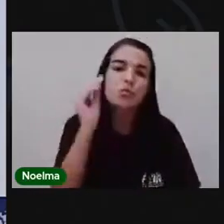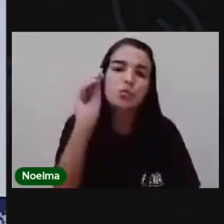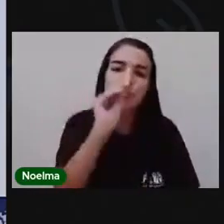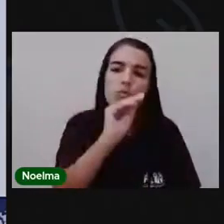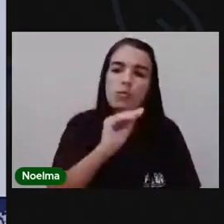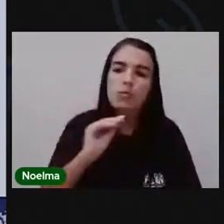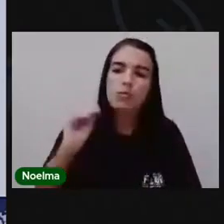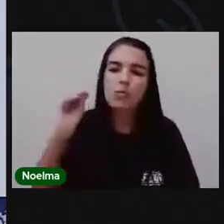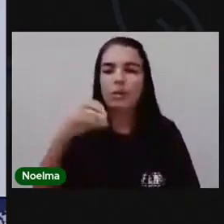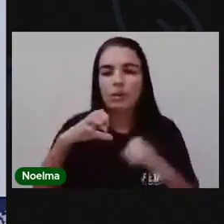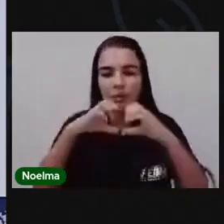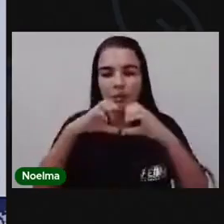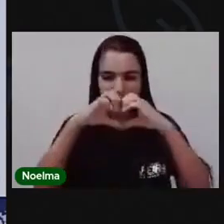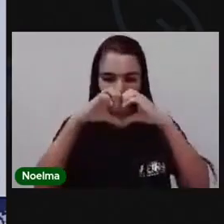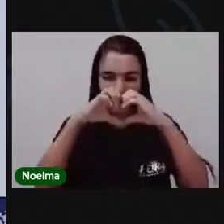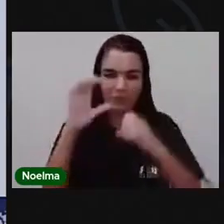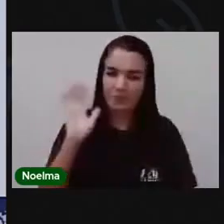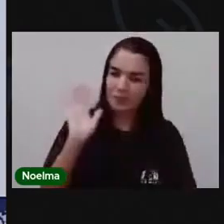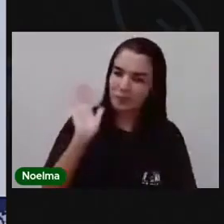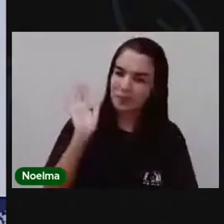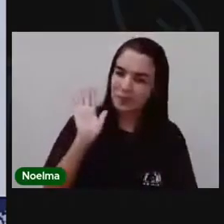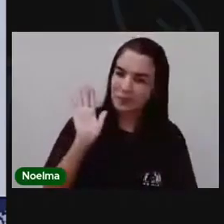no coração de vocês. e até a próxima aula.